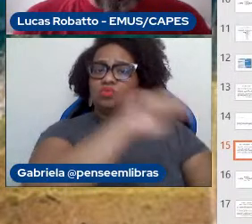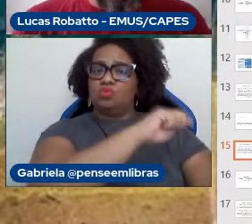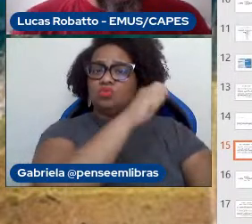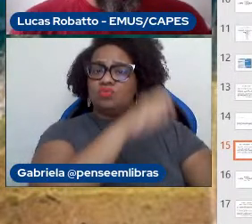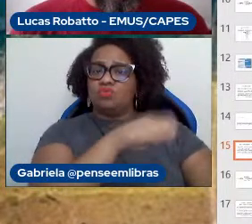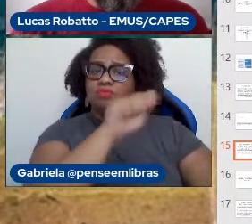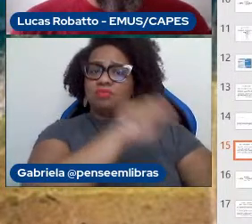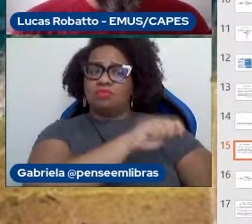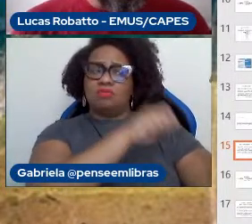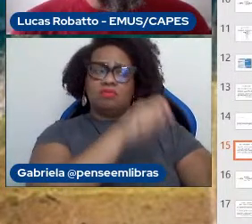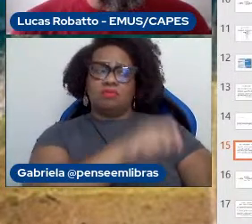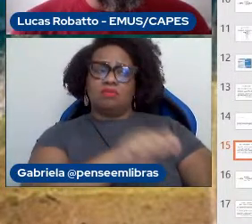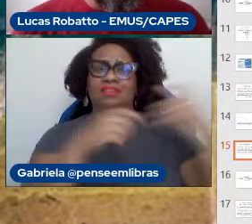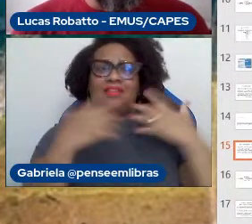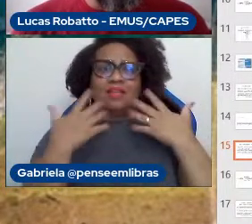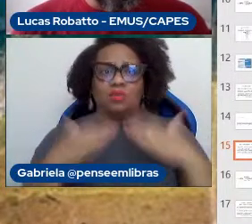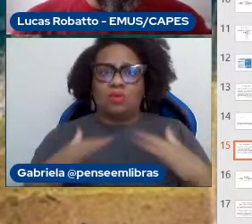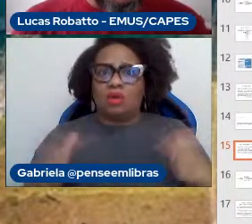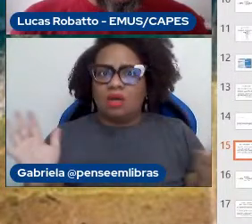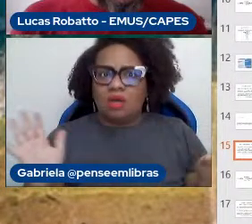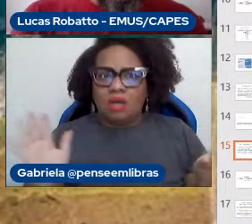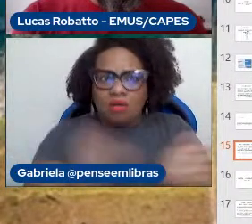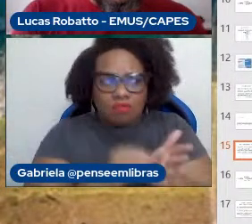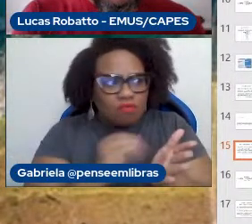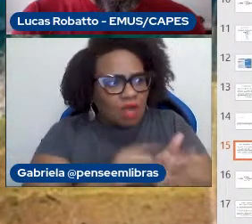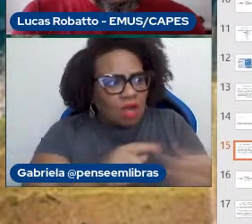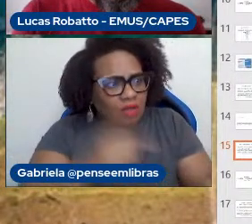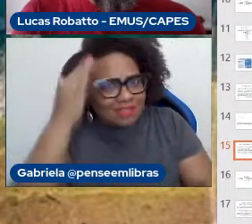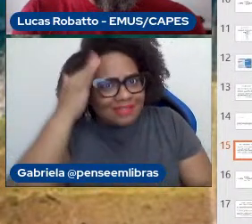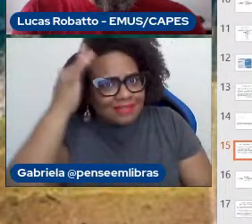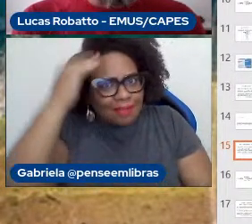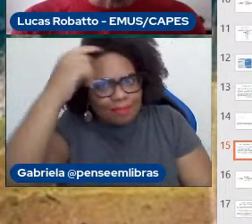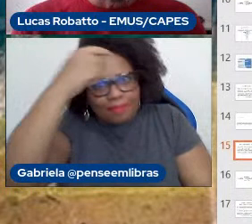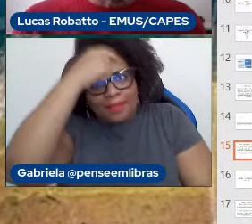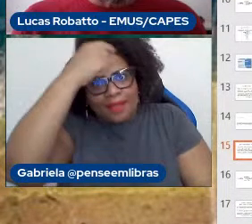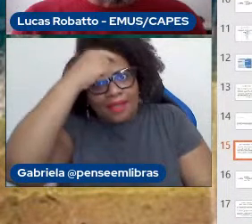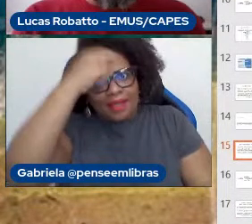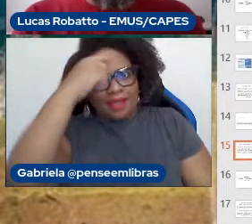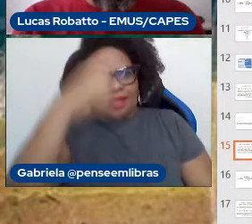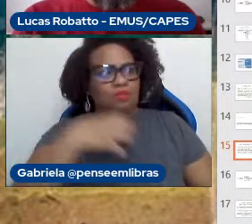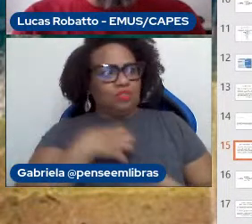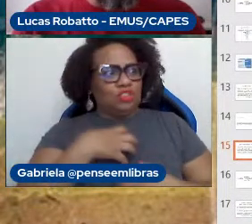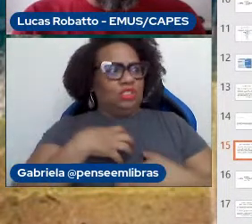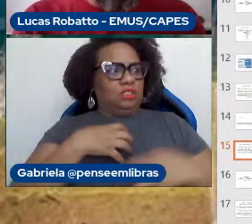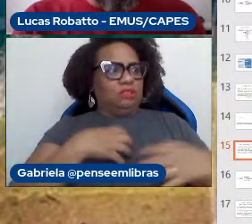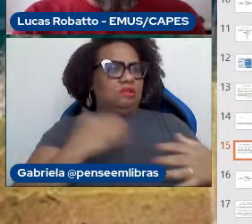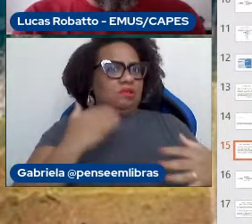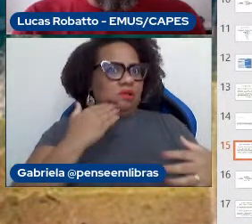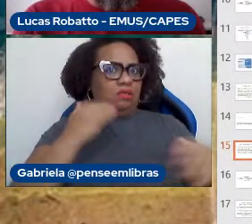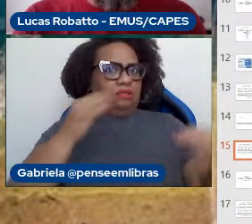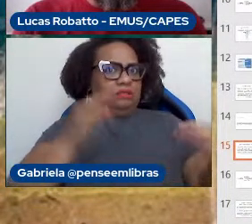Ou seja, é uma falta de consciência de que aquela postura específica está